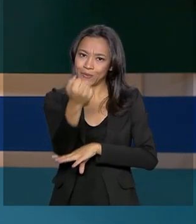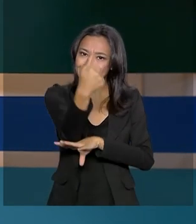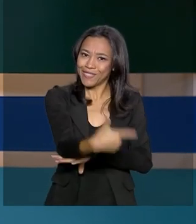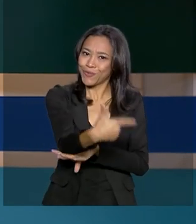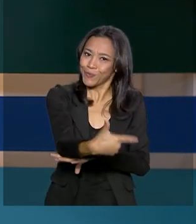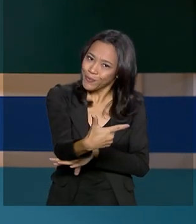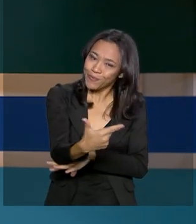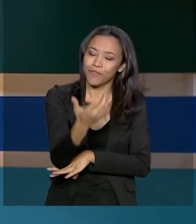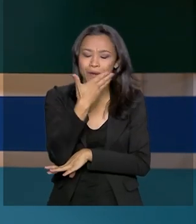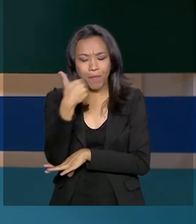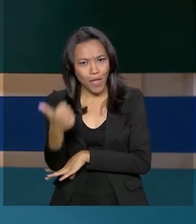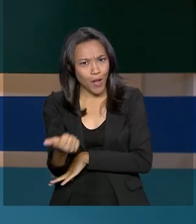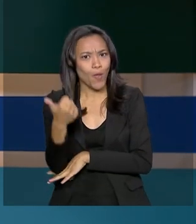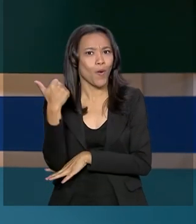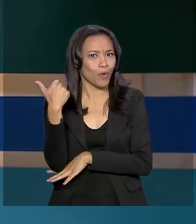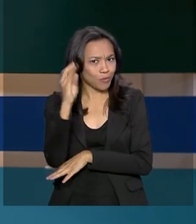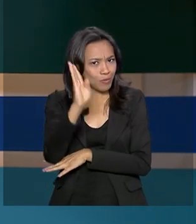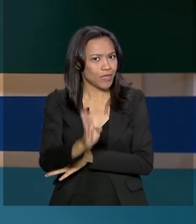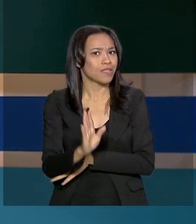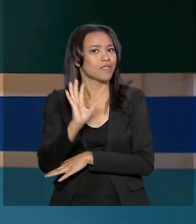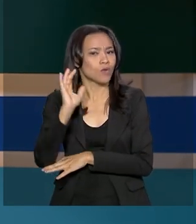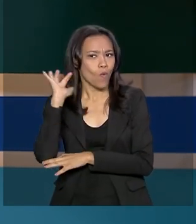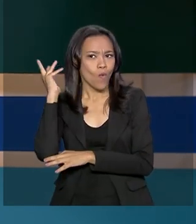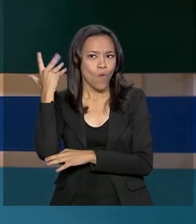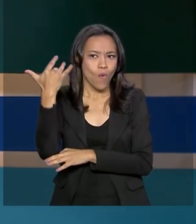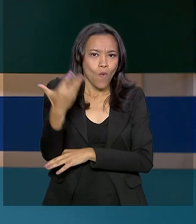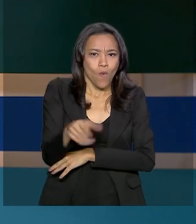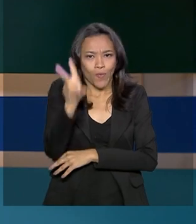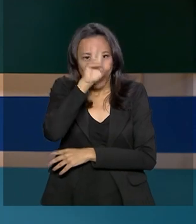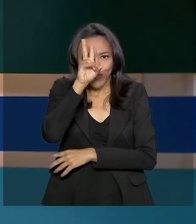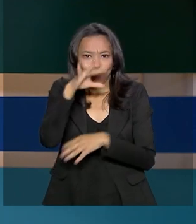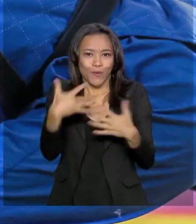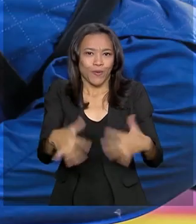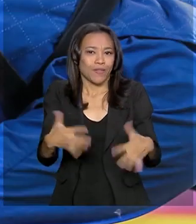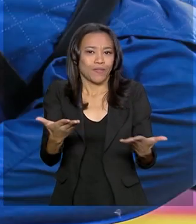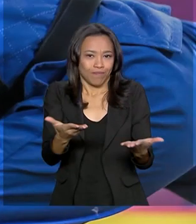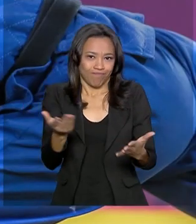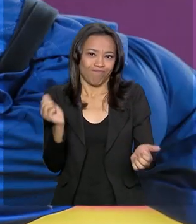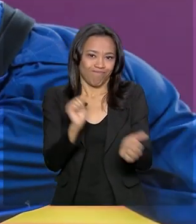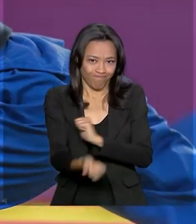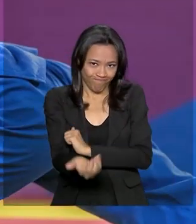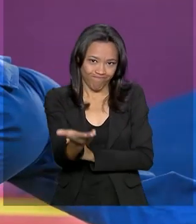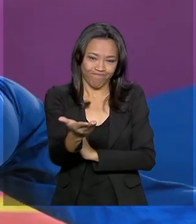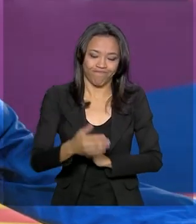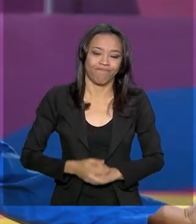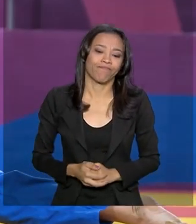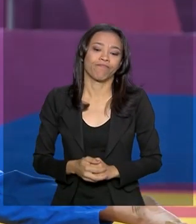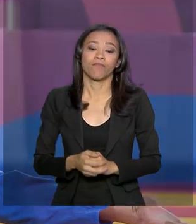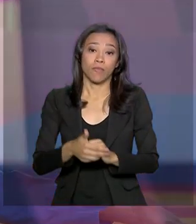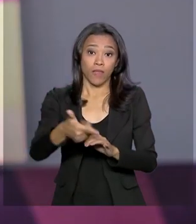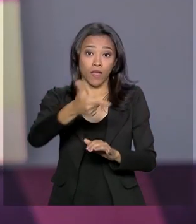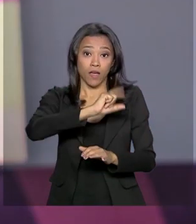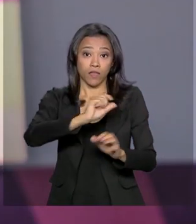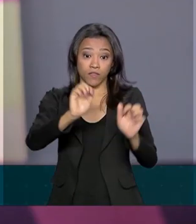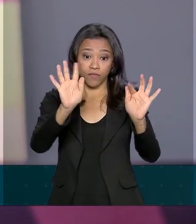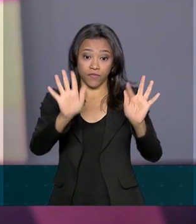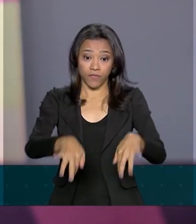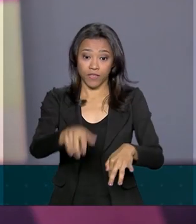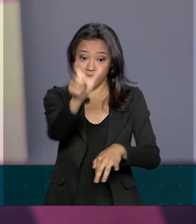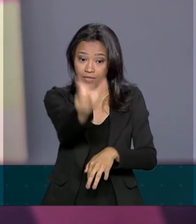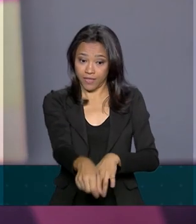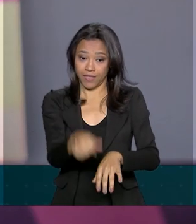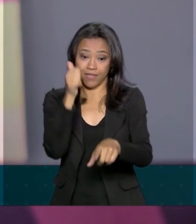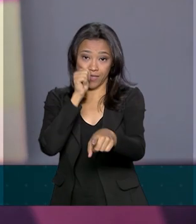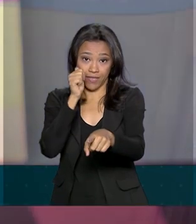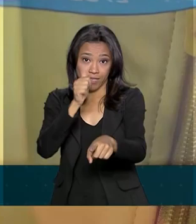Foi a melhor performance geral dos brasileiros na história dos Jogos. Antes do fim da competição, Maíra Guiar,